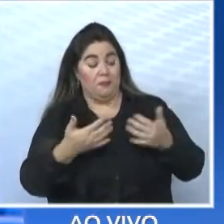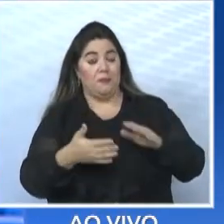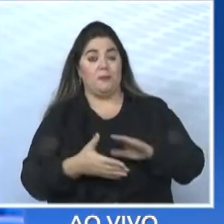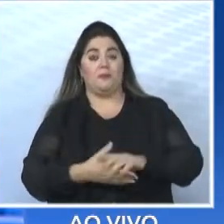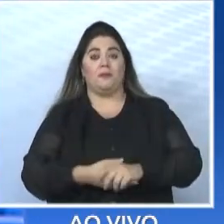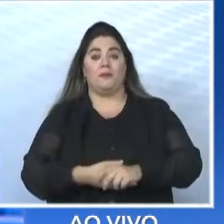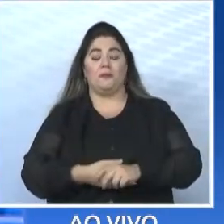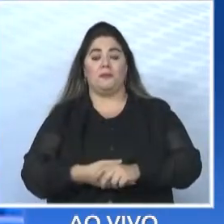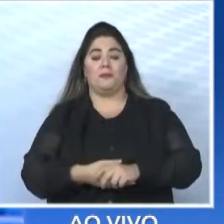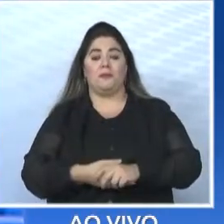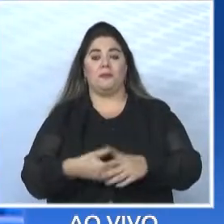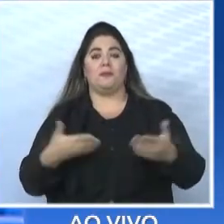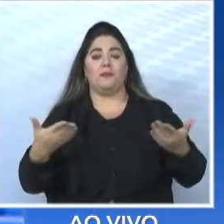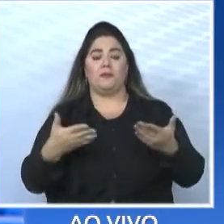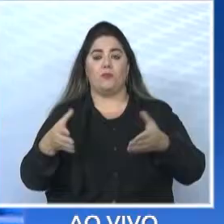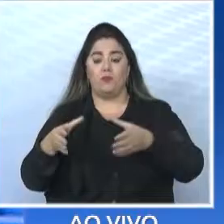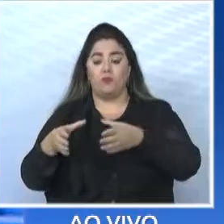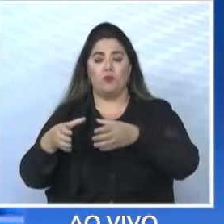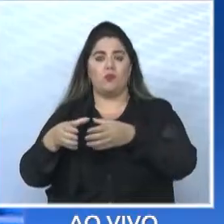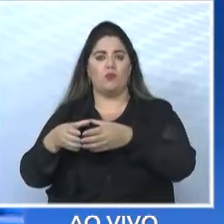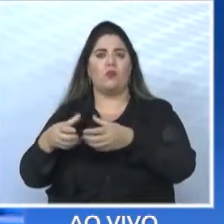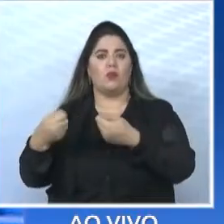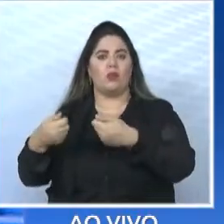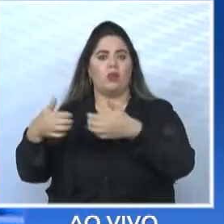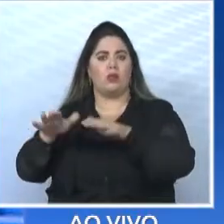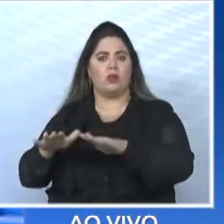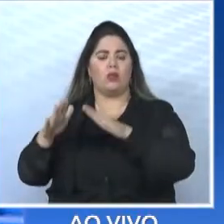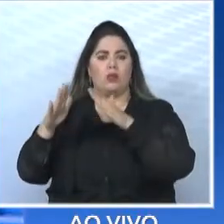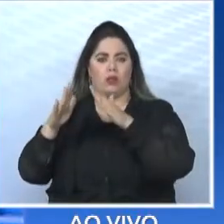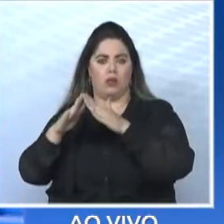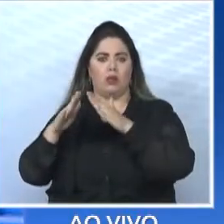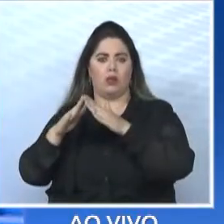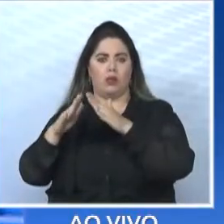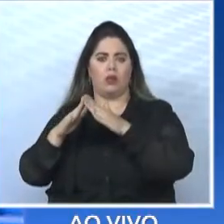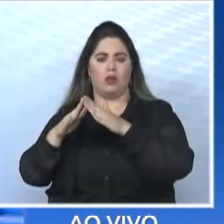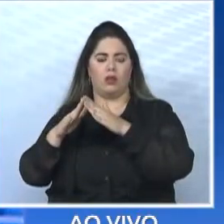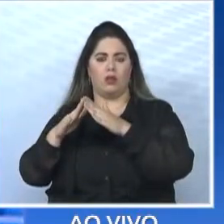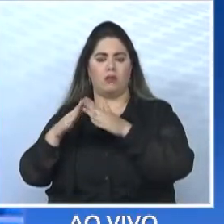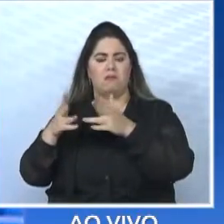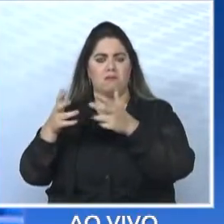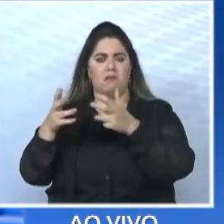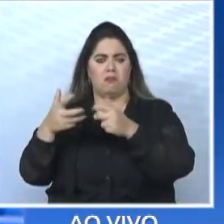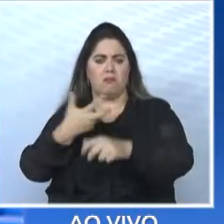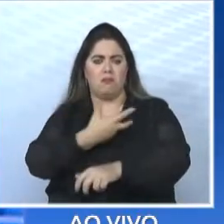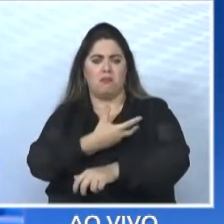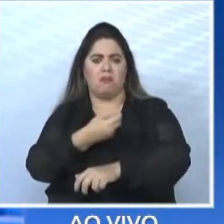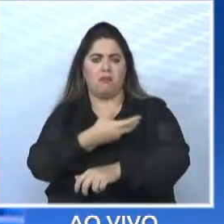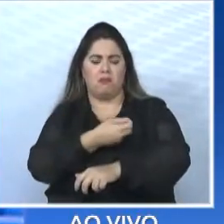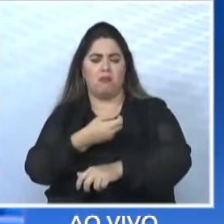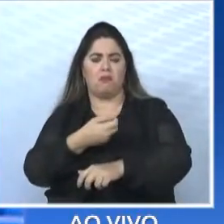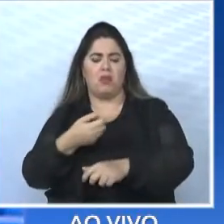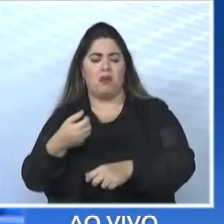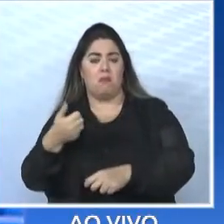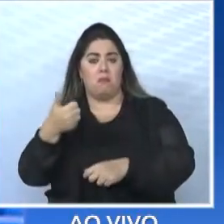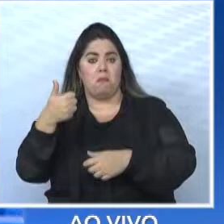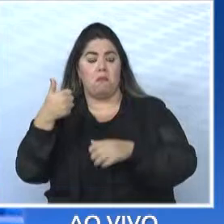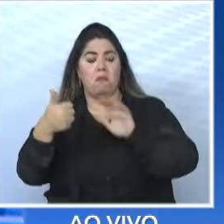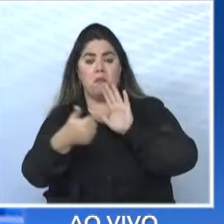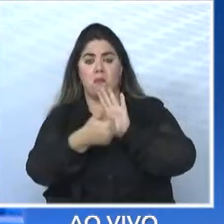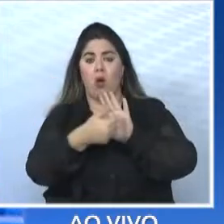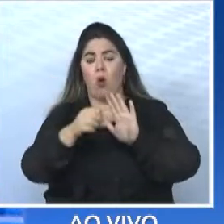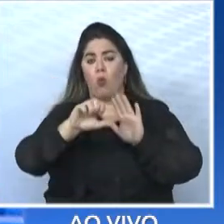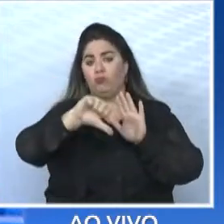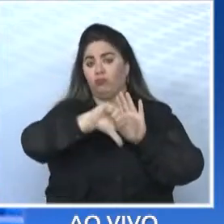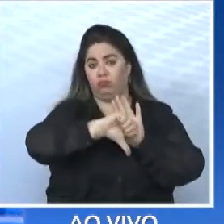equipe têm que ficar em casa até que seja feito esse resultado, que esse resultado traga o positivo ou negativo. A gente sente muito